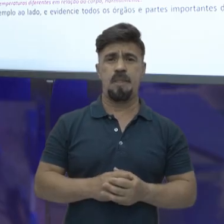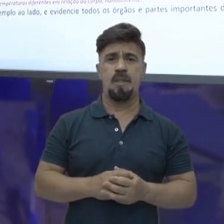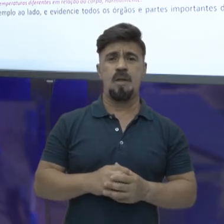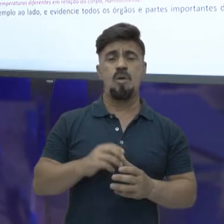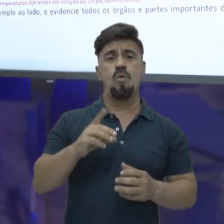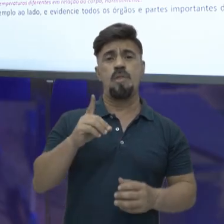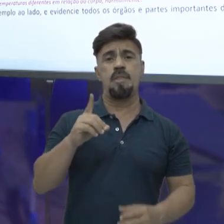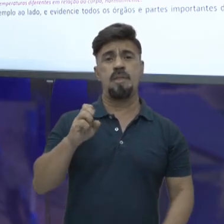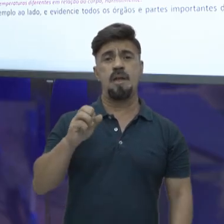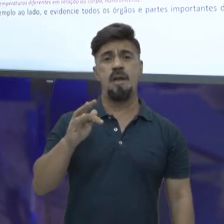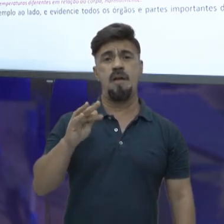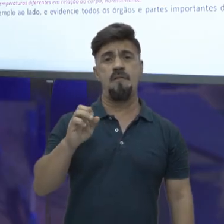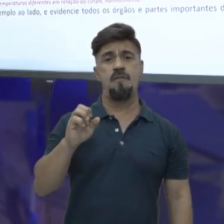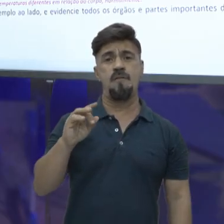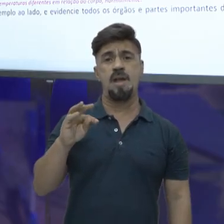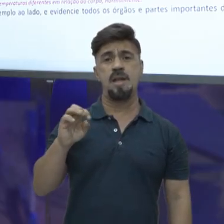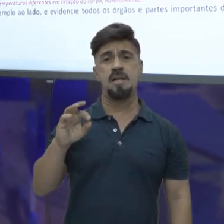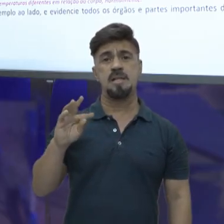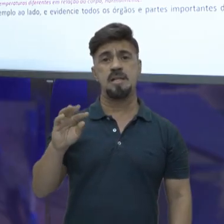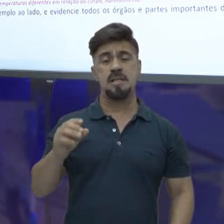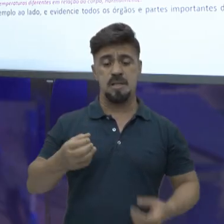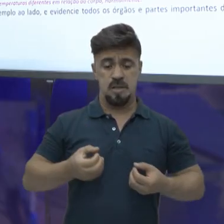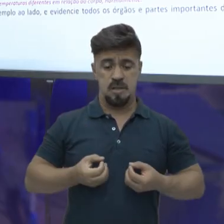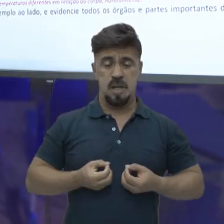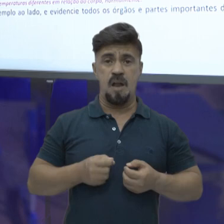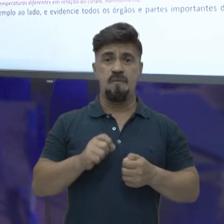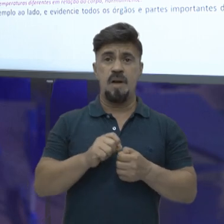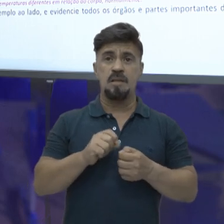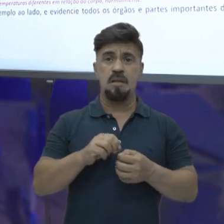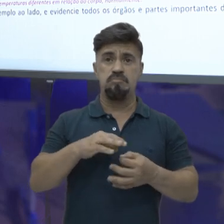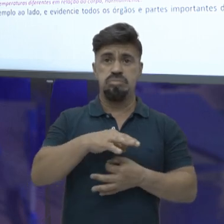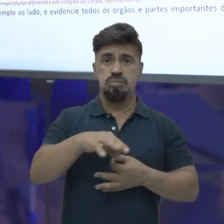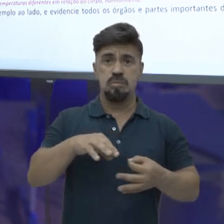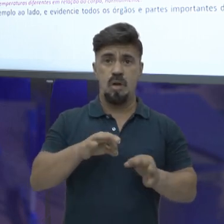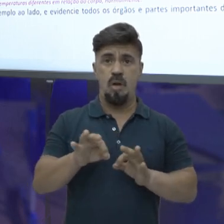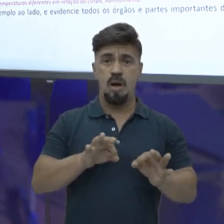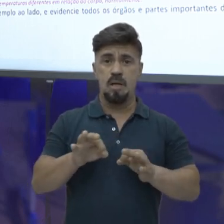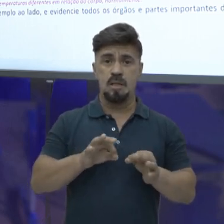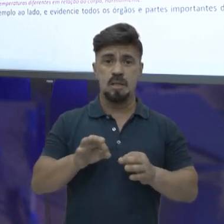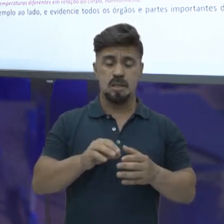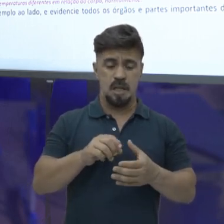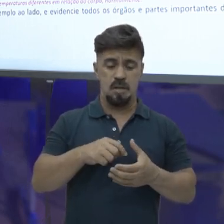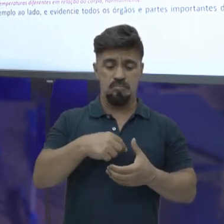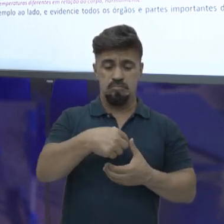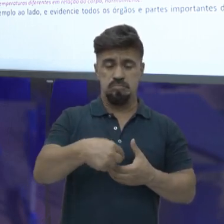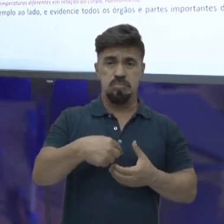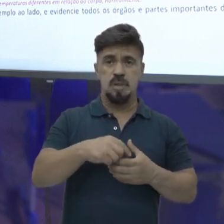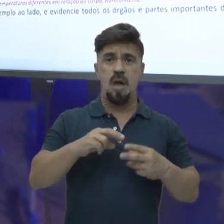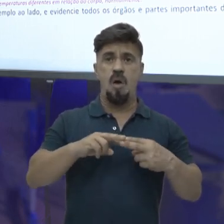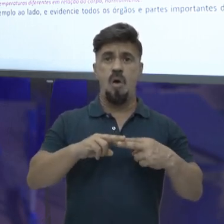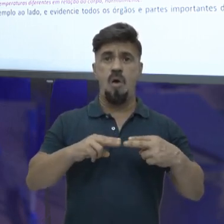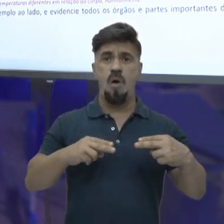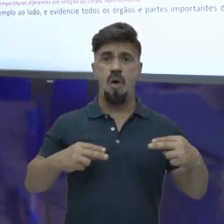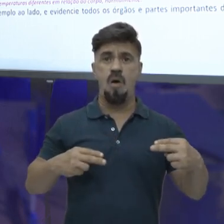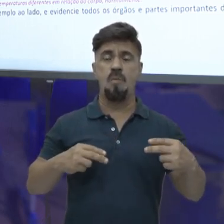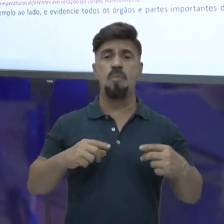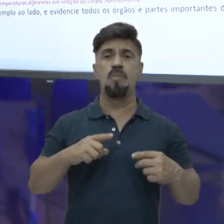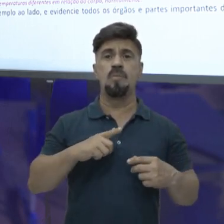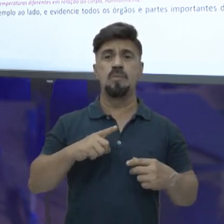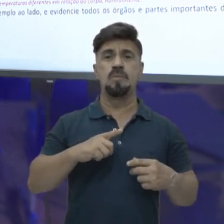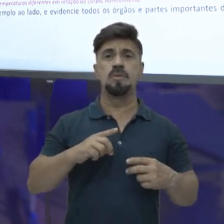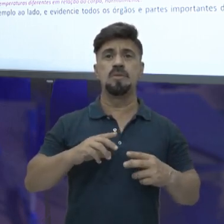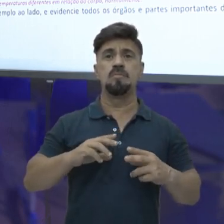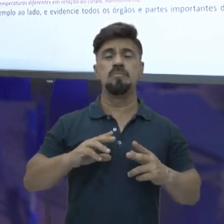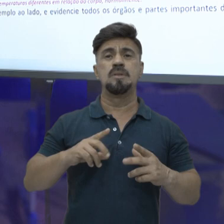A função do testículo são duas, produzir espermatozoide e testosterona, que é o hormônio que vai indicar